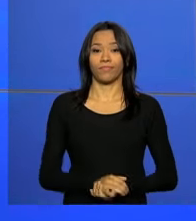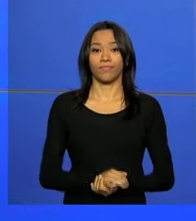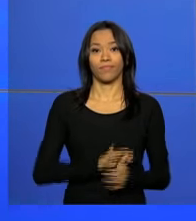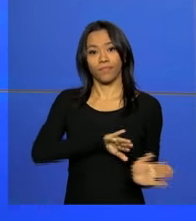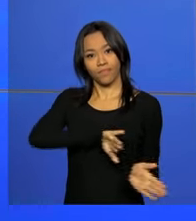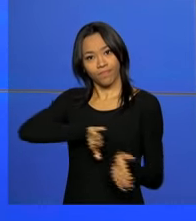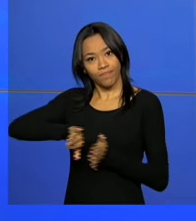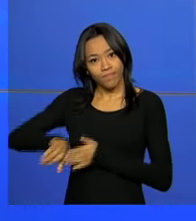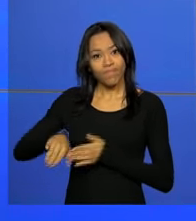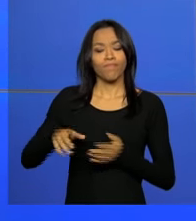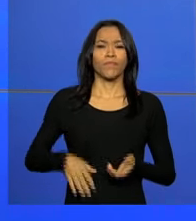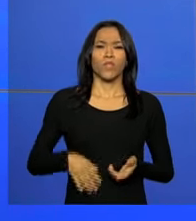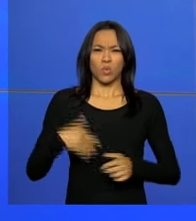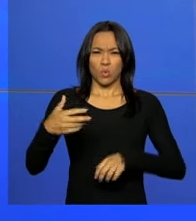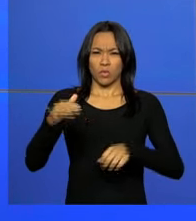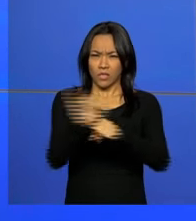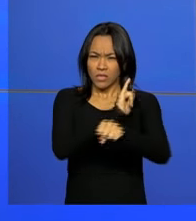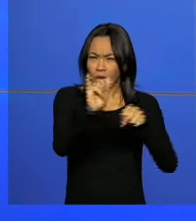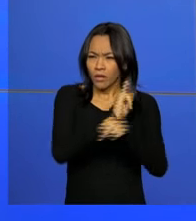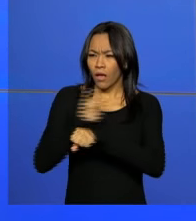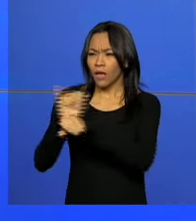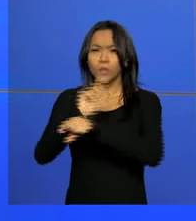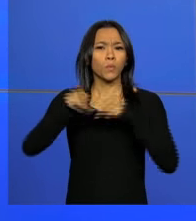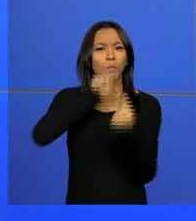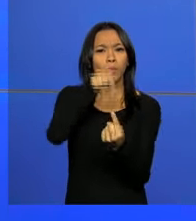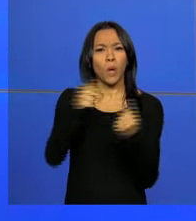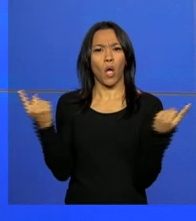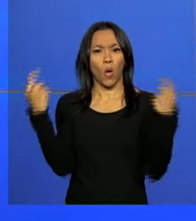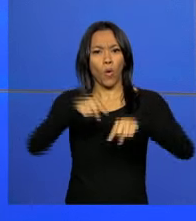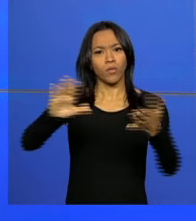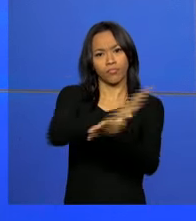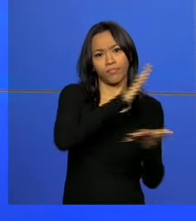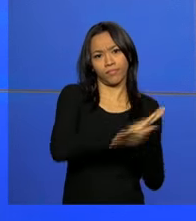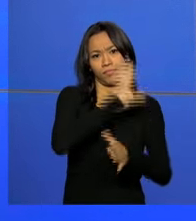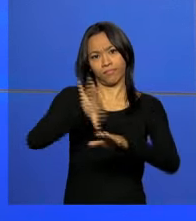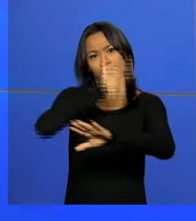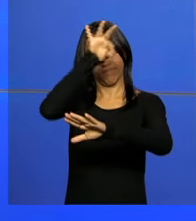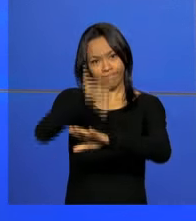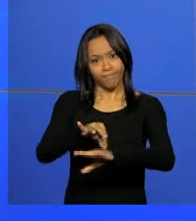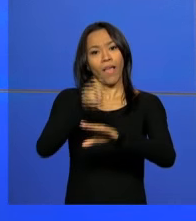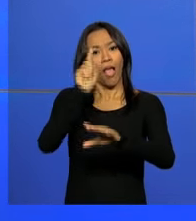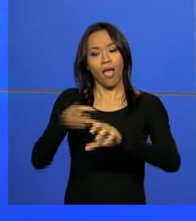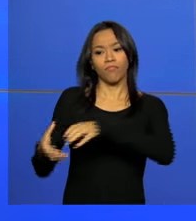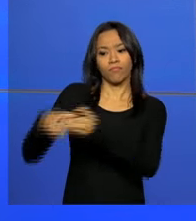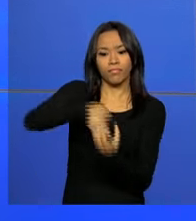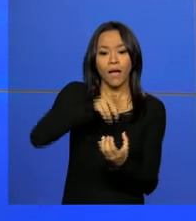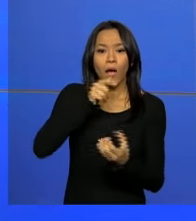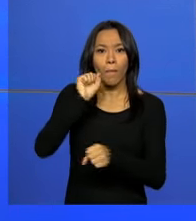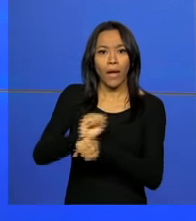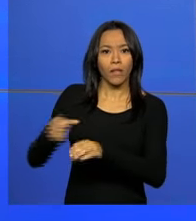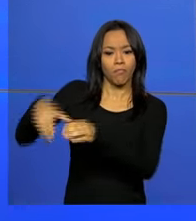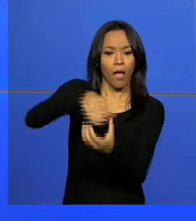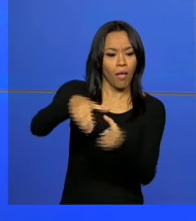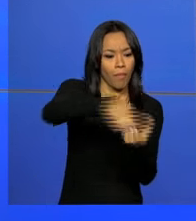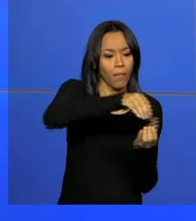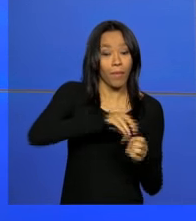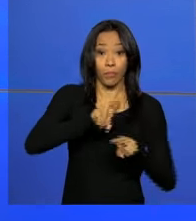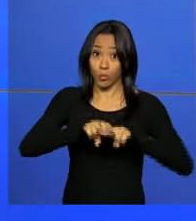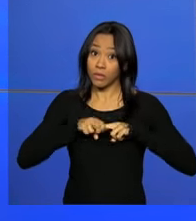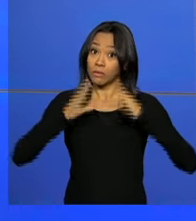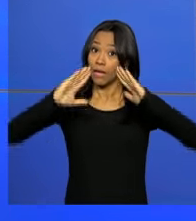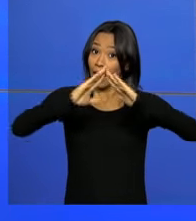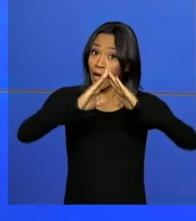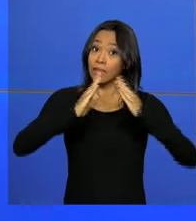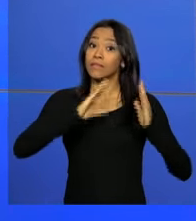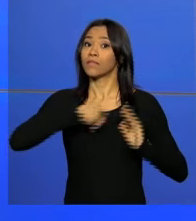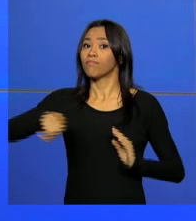As ações de combate ao Aedes aegypti continuam e uma delas é eliminar os criadouros do mosquito. Por isso, casas e